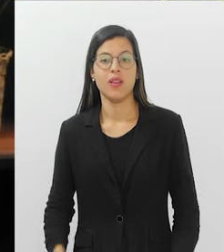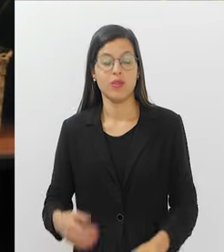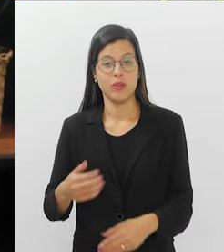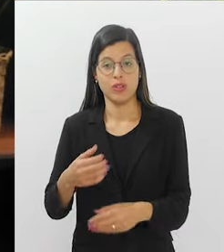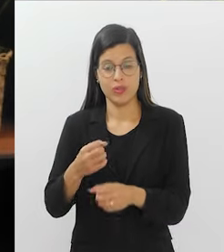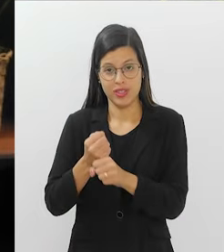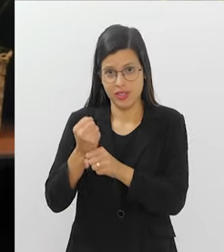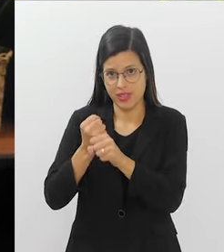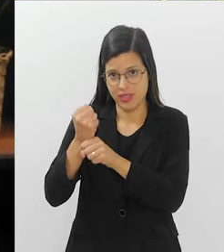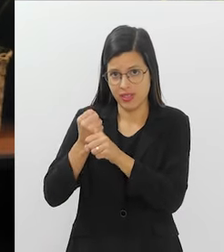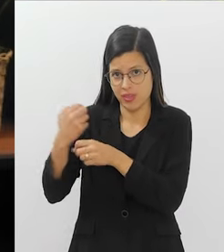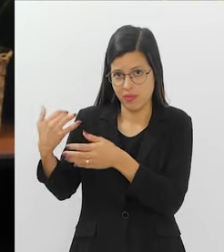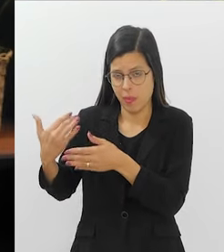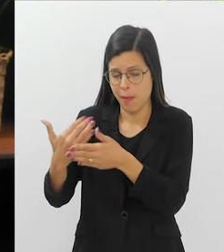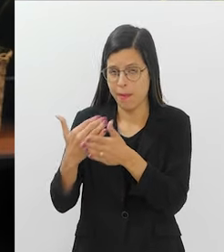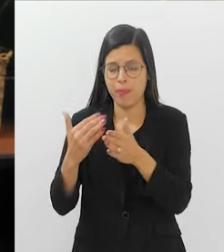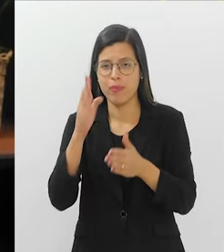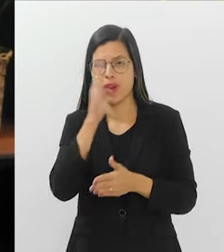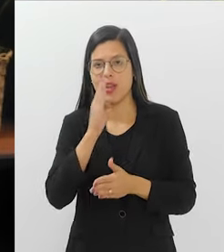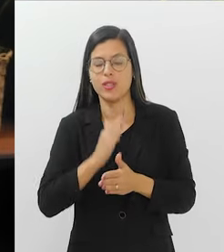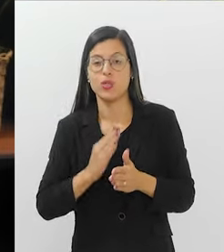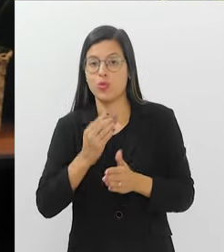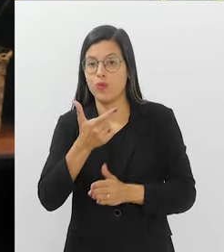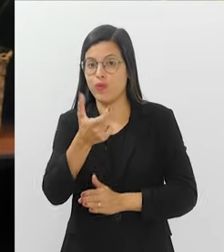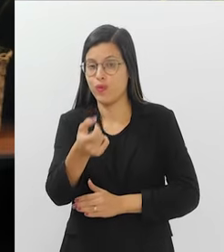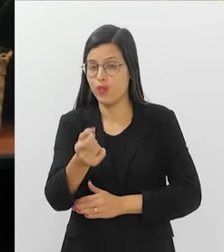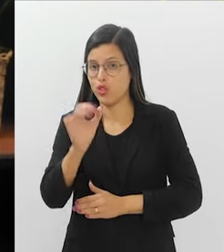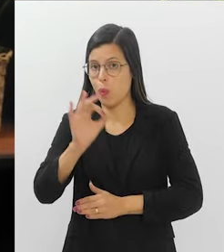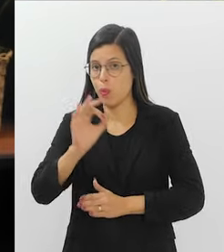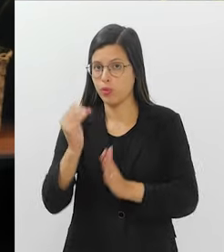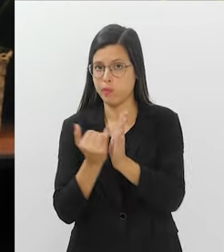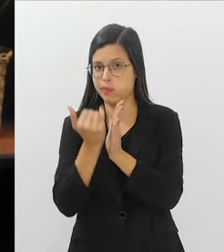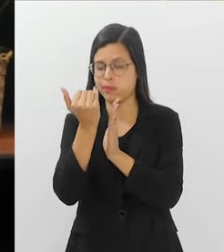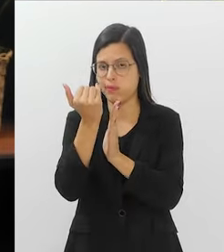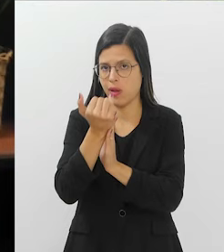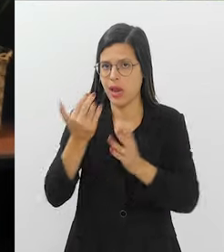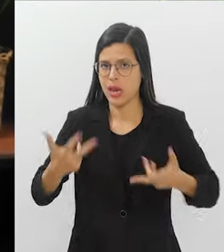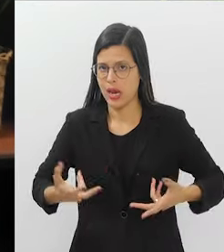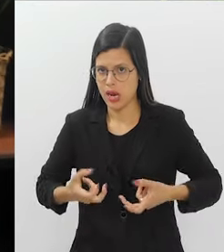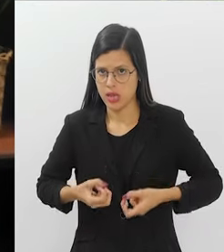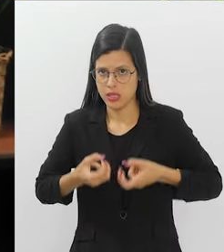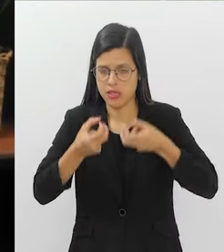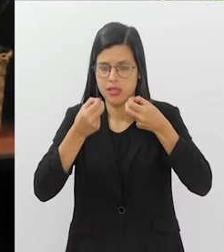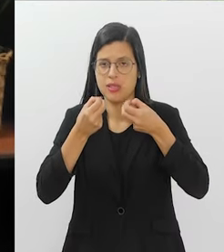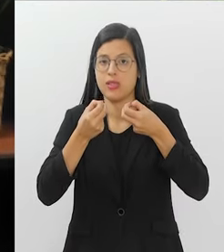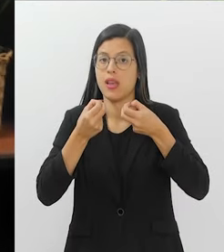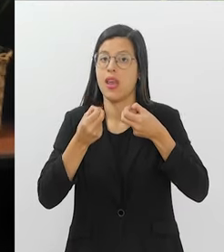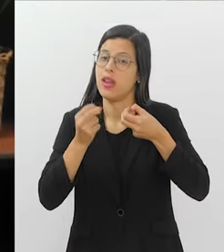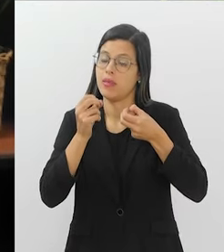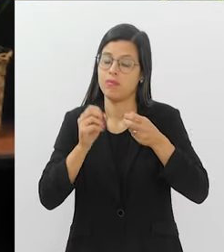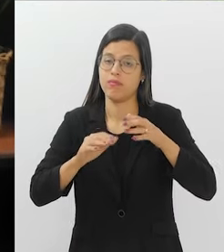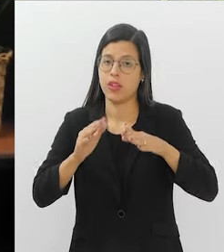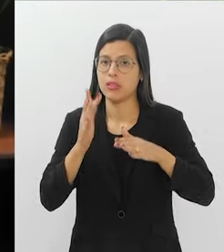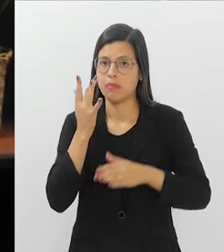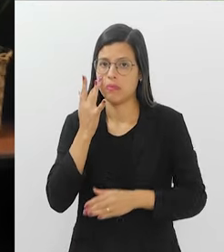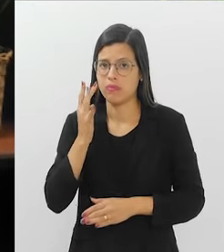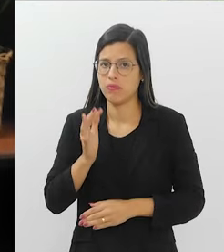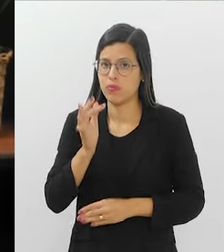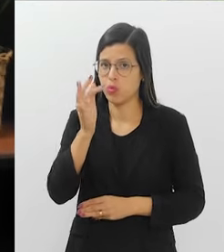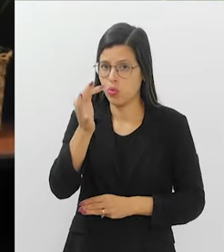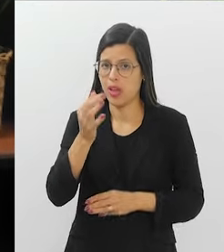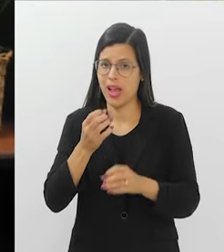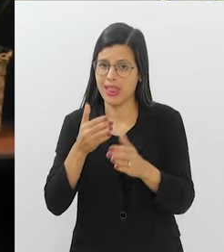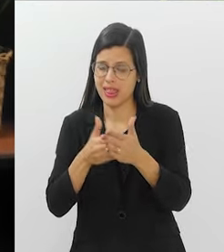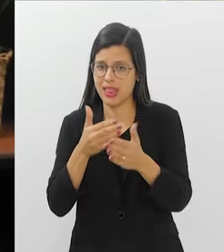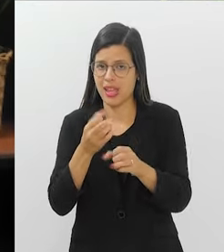Na última década, Brasil registrou um aumento de 20% na incidência de câncer. E a estimativa é de que até